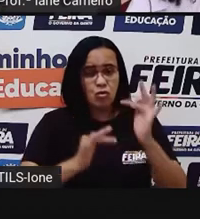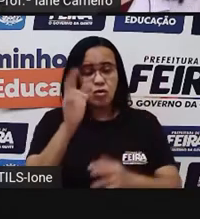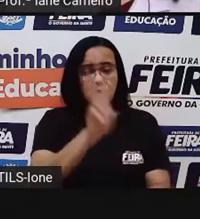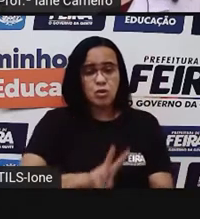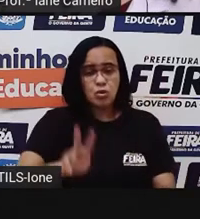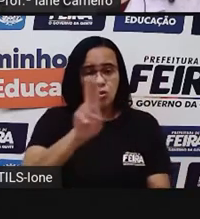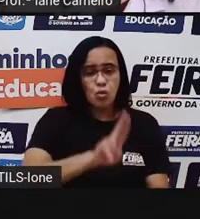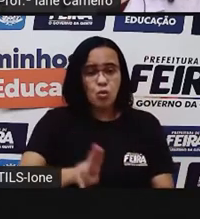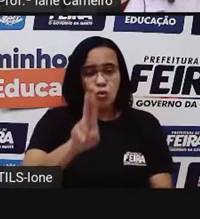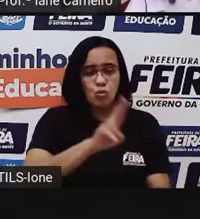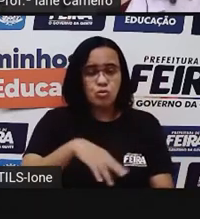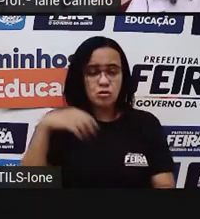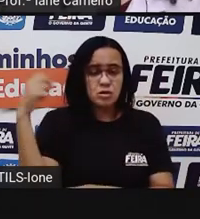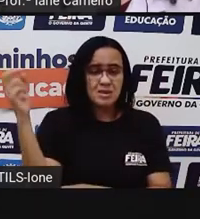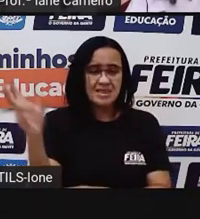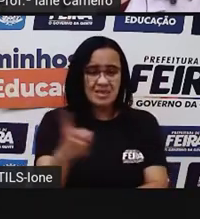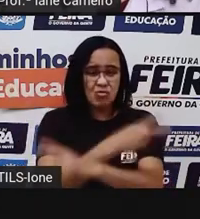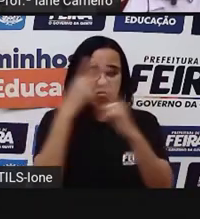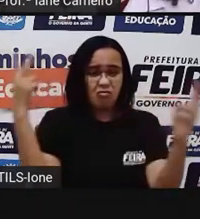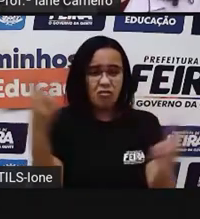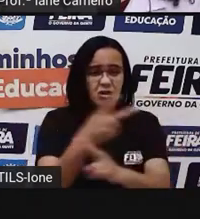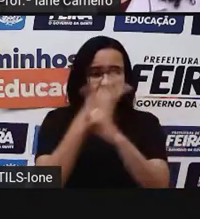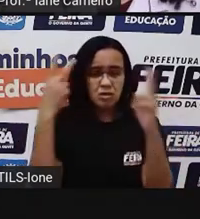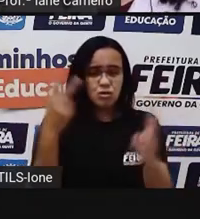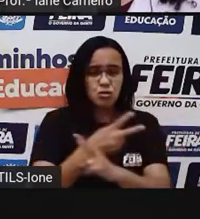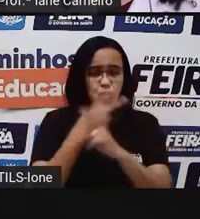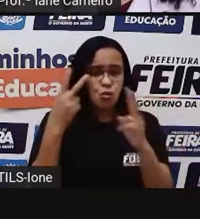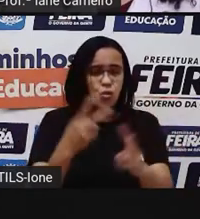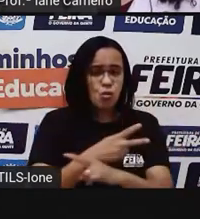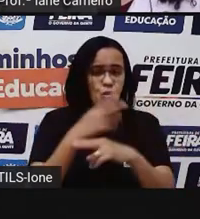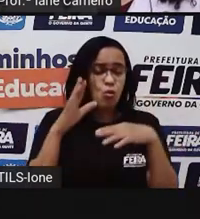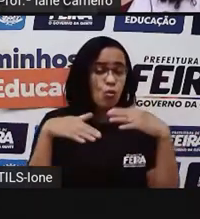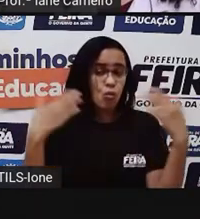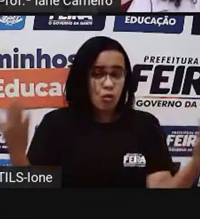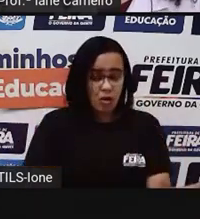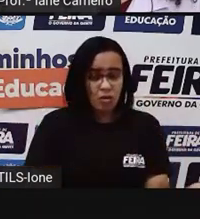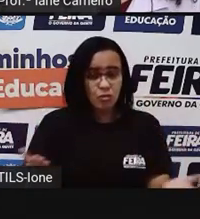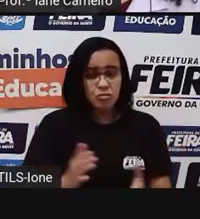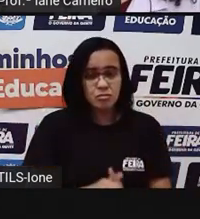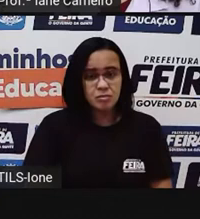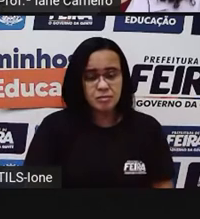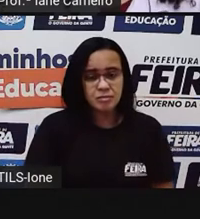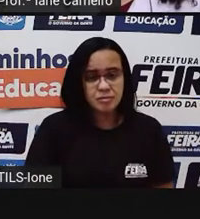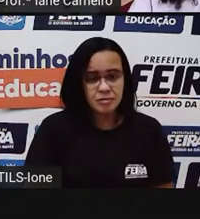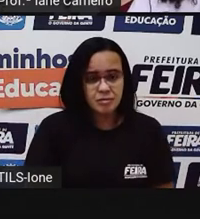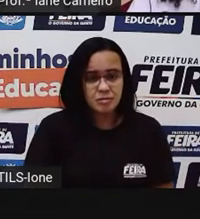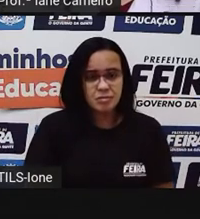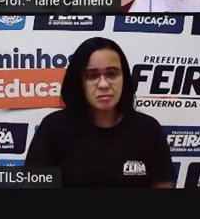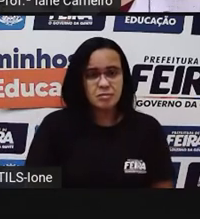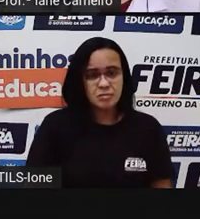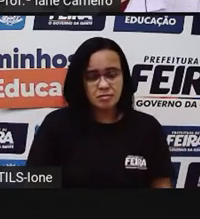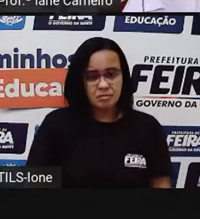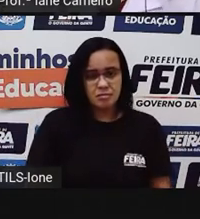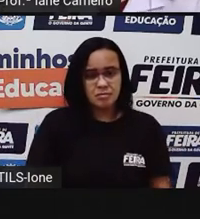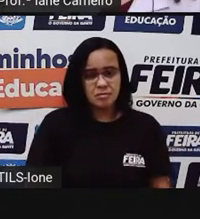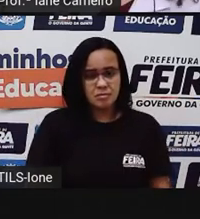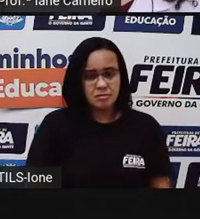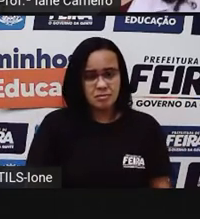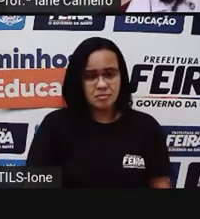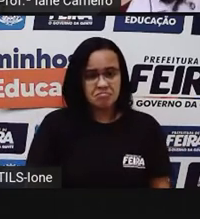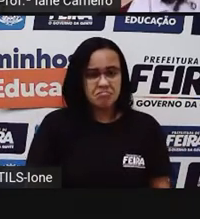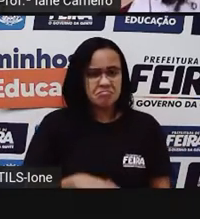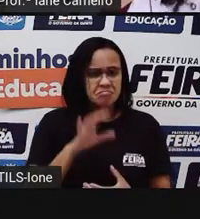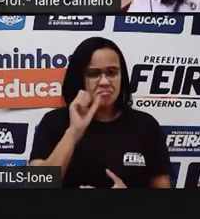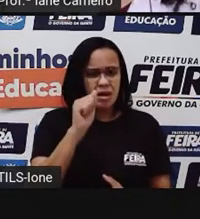É a mula sem cabeça? É o boi, tatá? É o boto? Ou é o saci? Qual